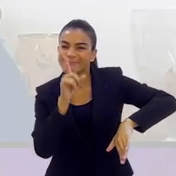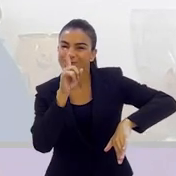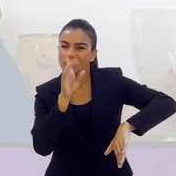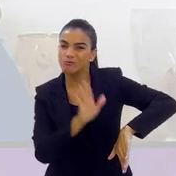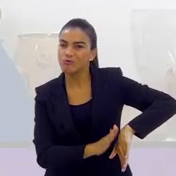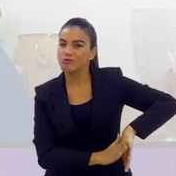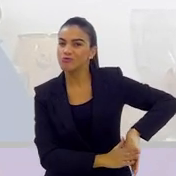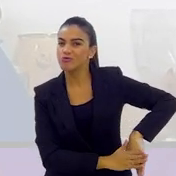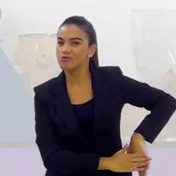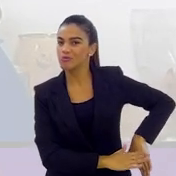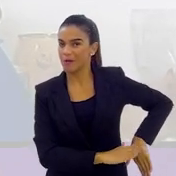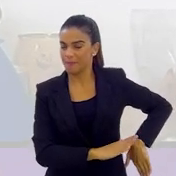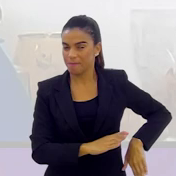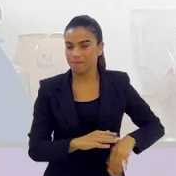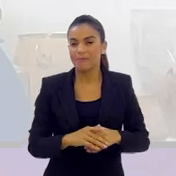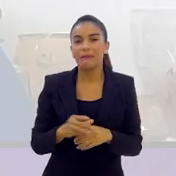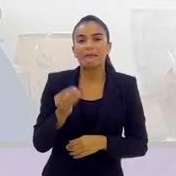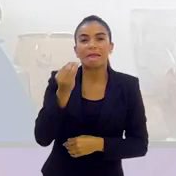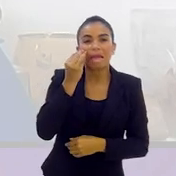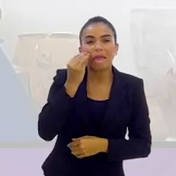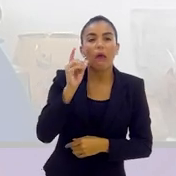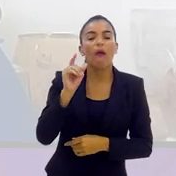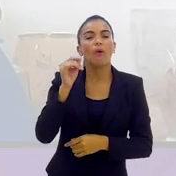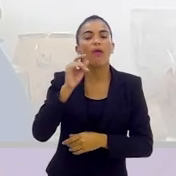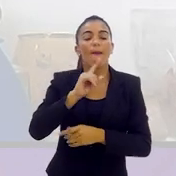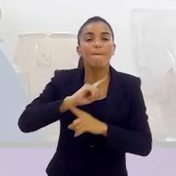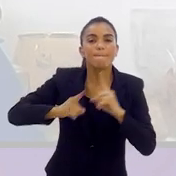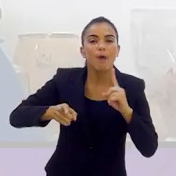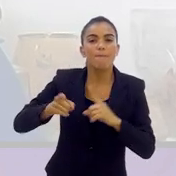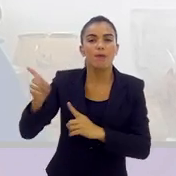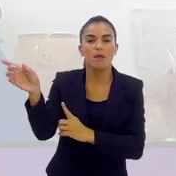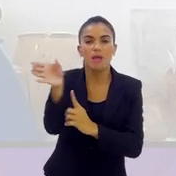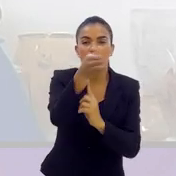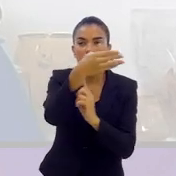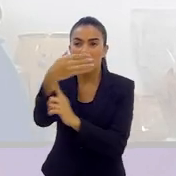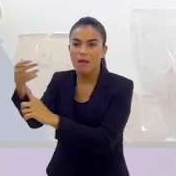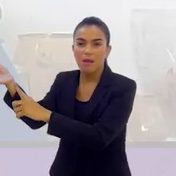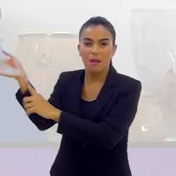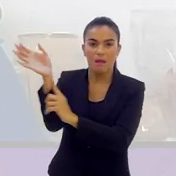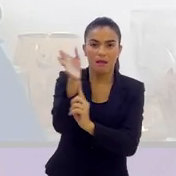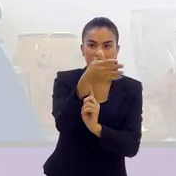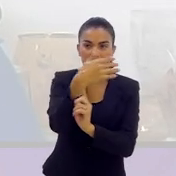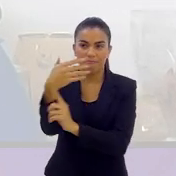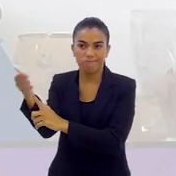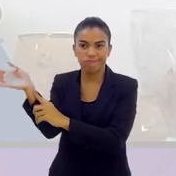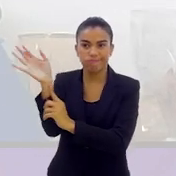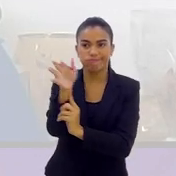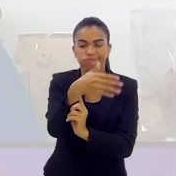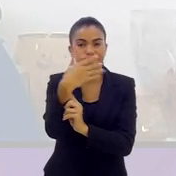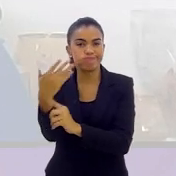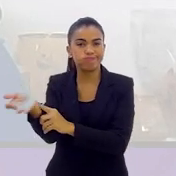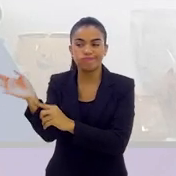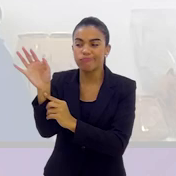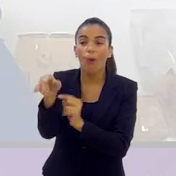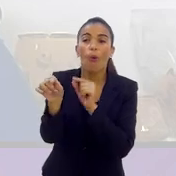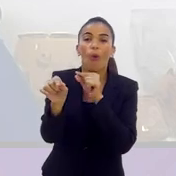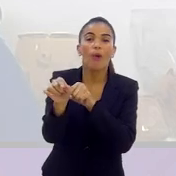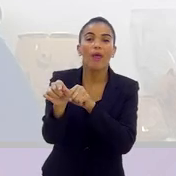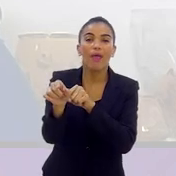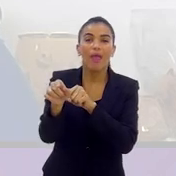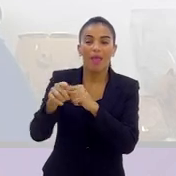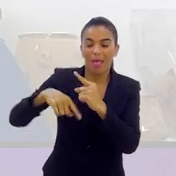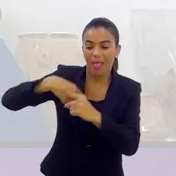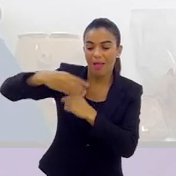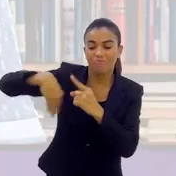fazendo com que eles possam levar bandeiras. com as bandeiras, acabam levando